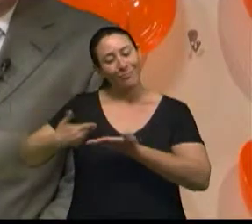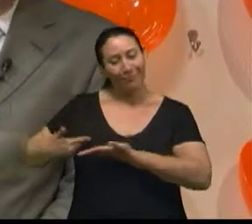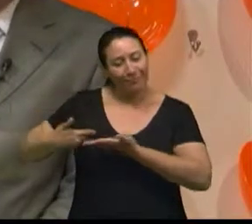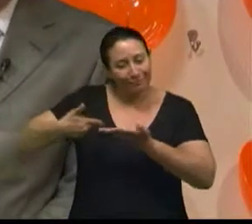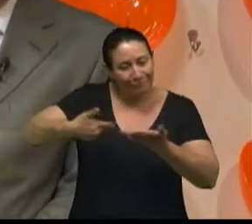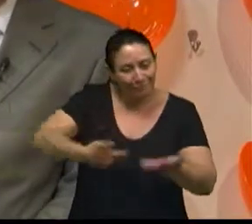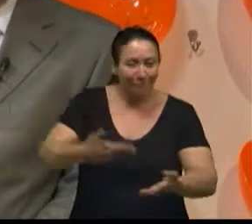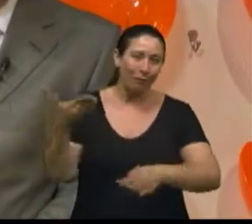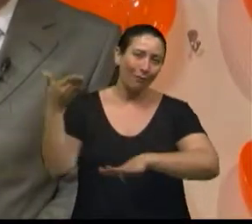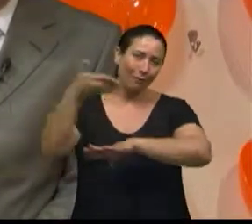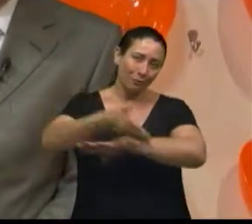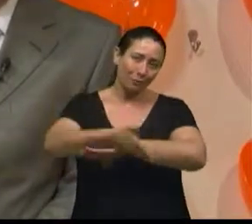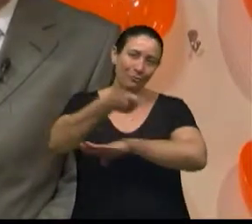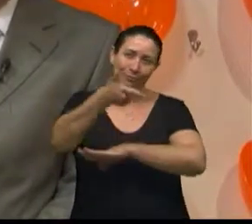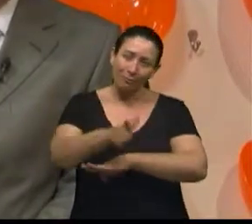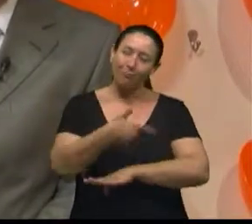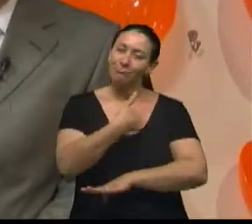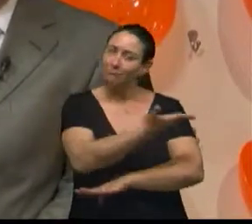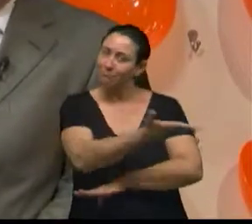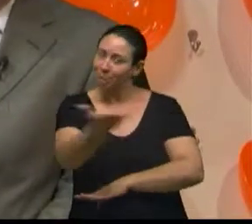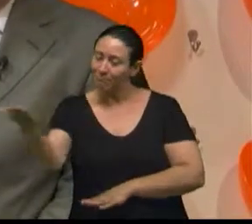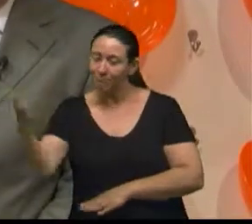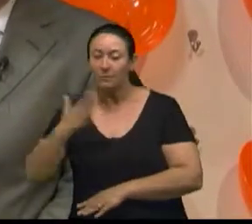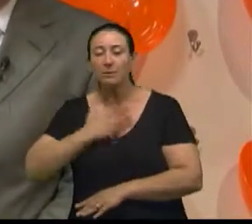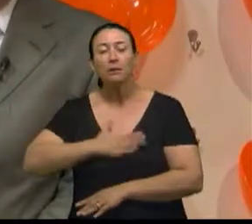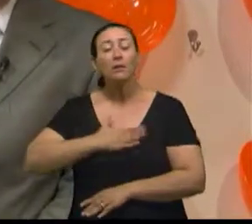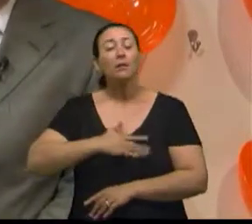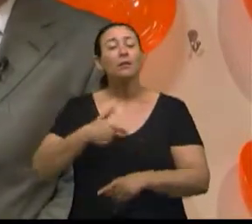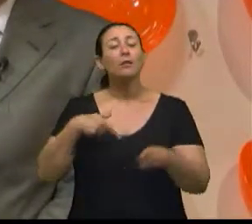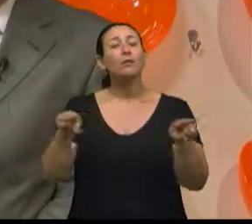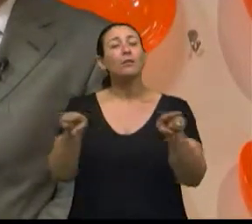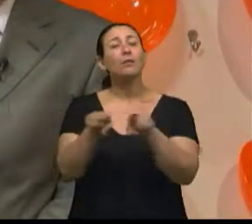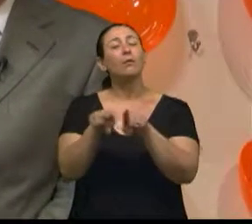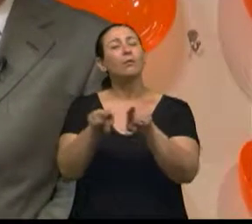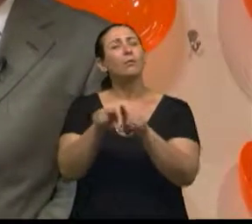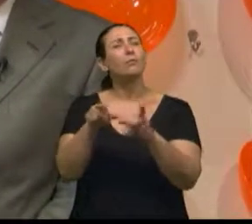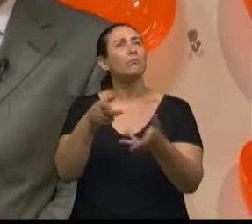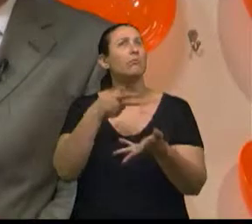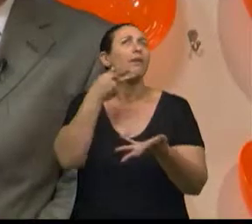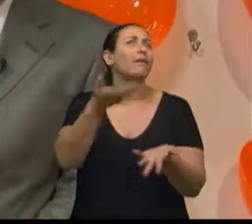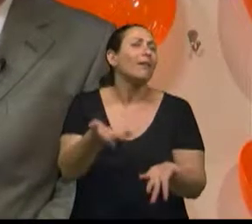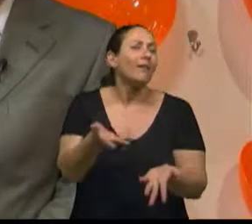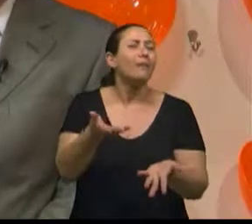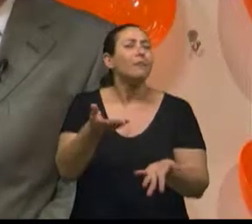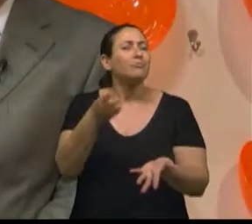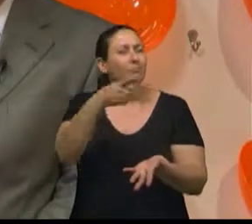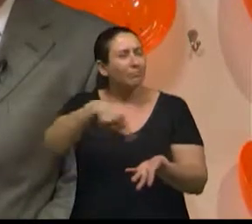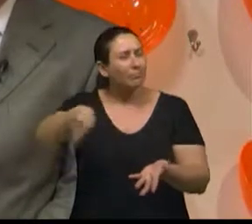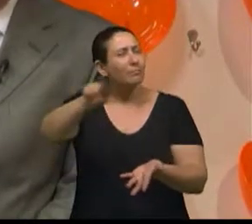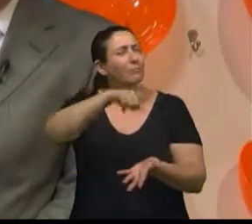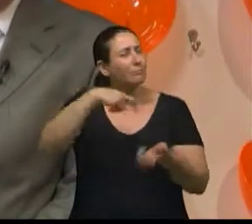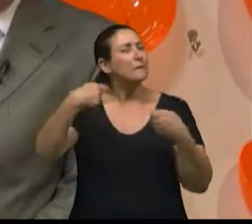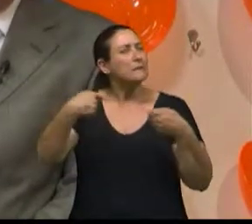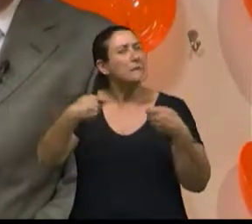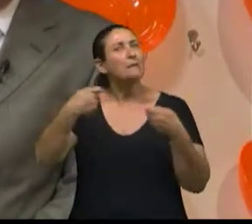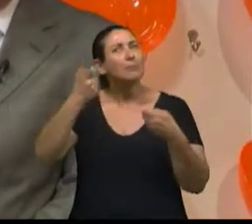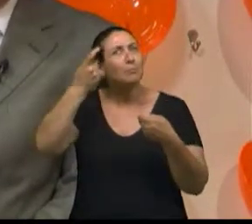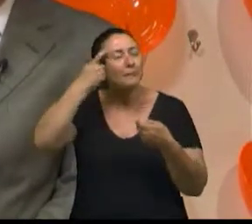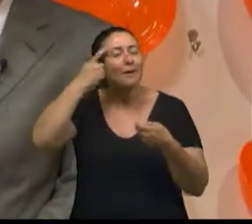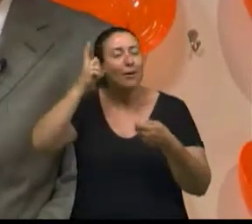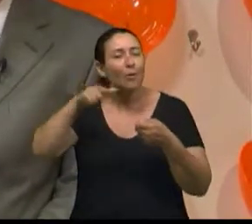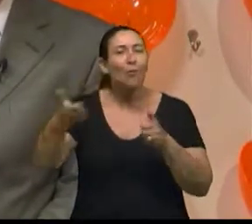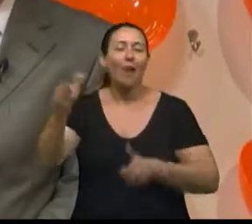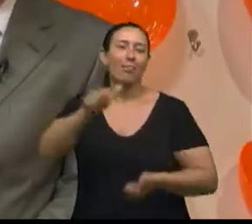nossos telespectadores. E com isso, vamos dizer assim, vamos proporcionar uma melhor qualidade de vida.